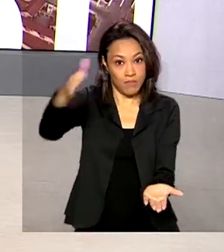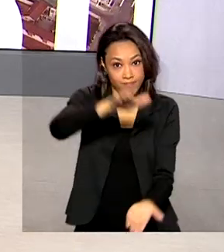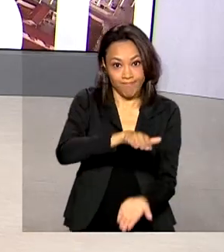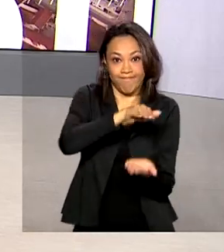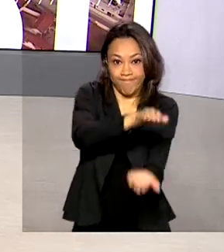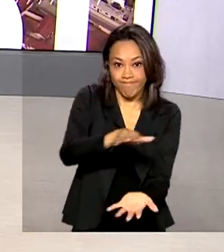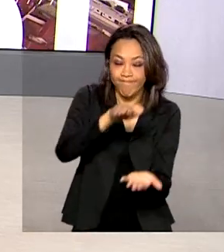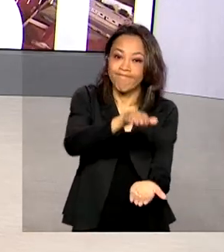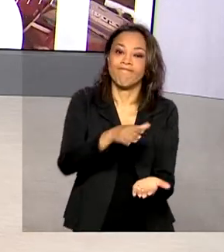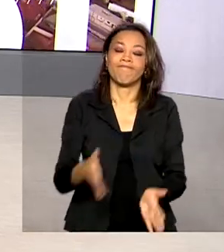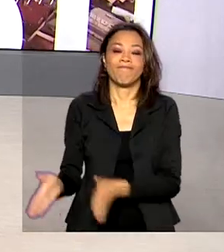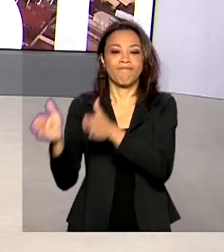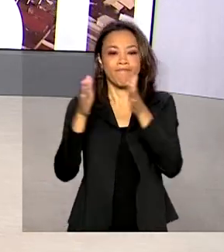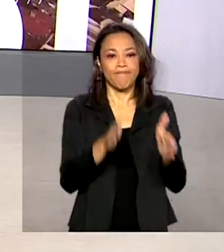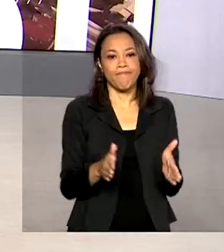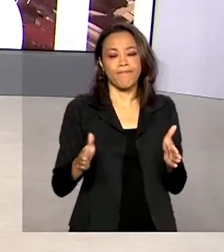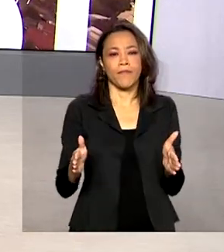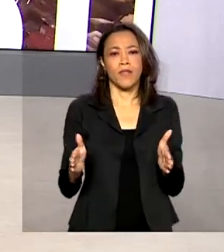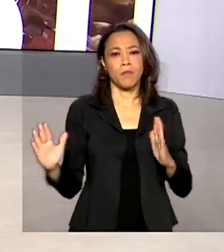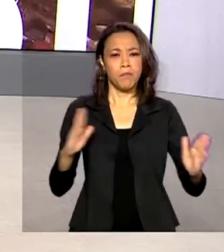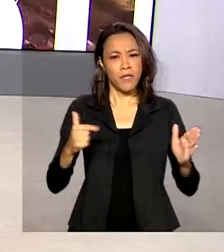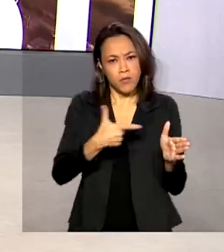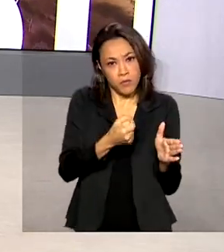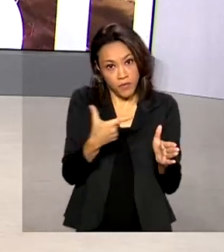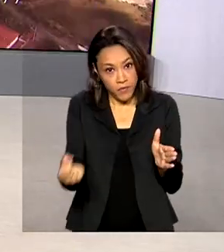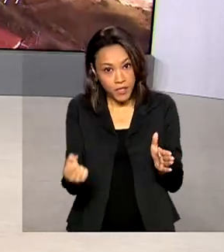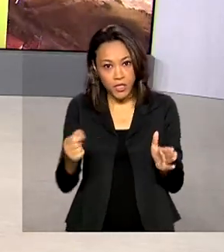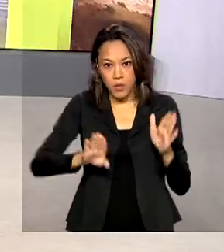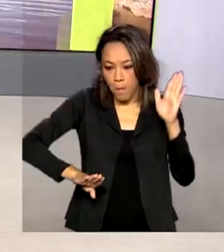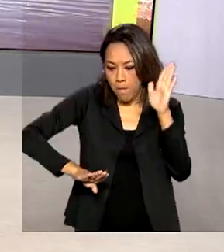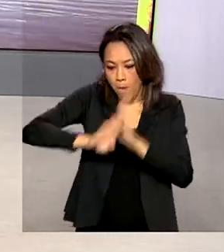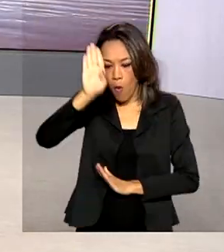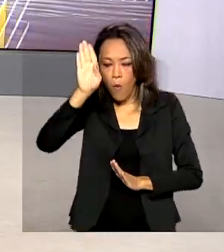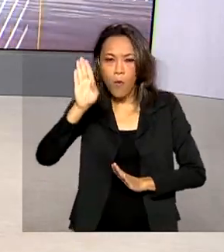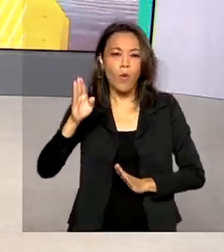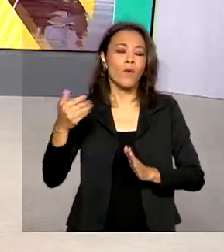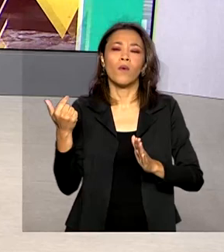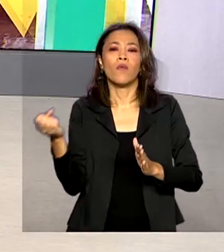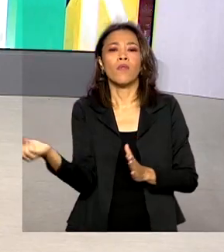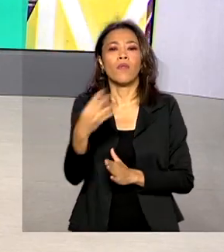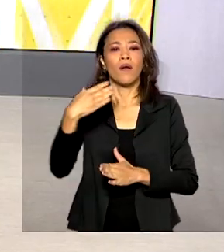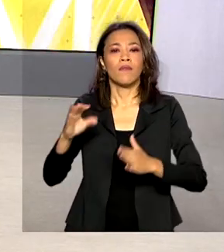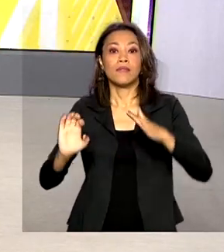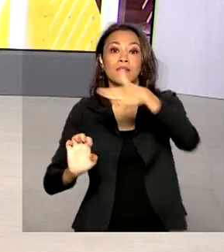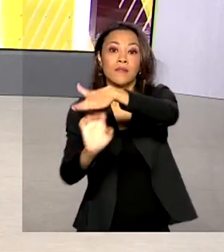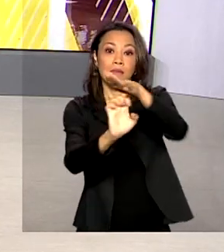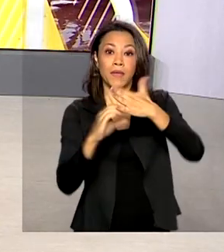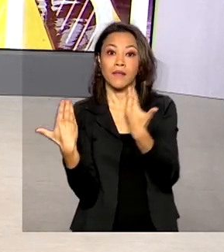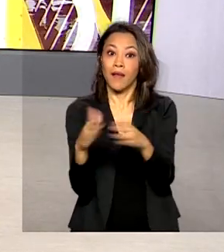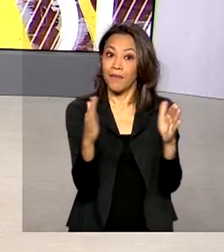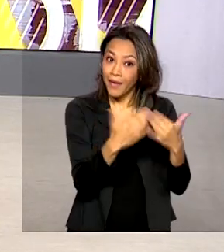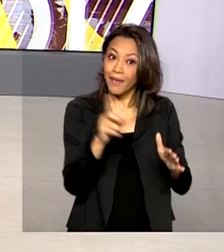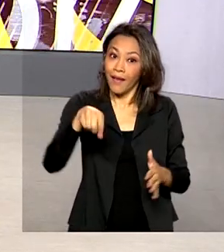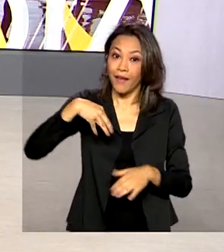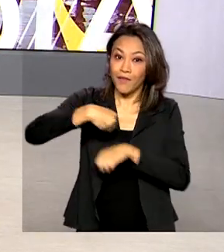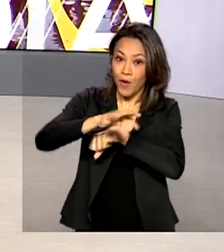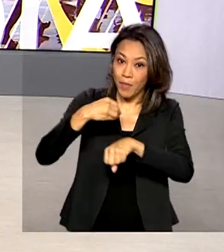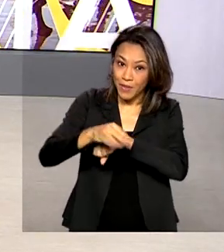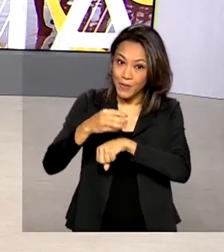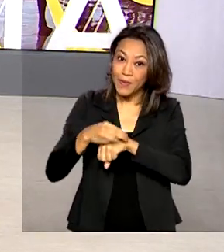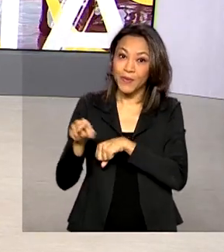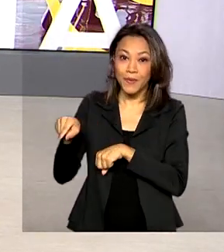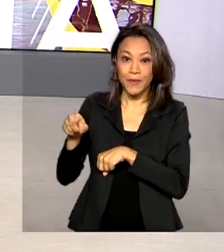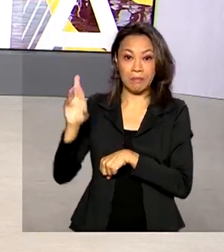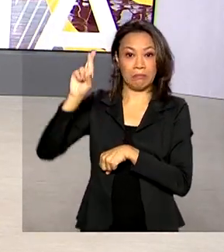2020 teve recorde no número de novas empresas abertas. Os dados são do mapa de empresas do Ministério da